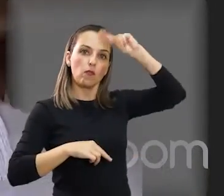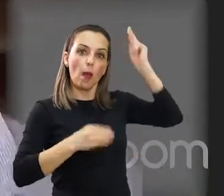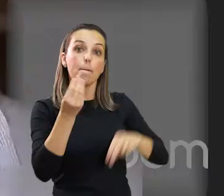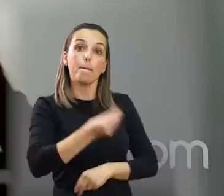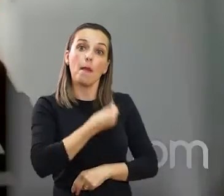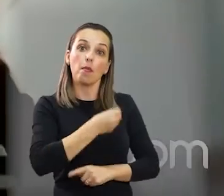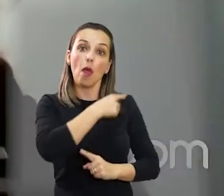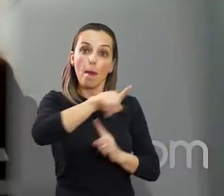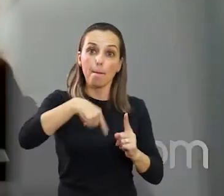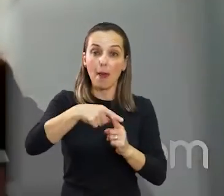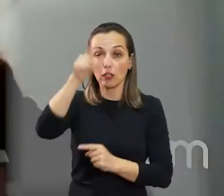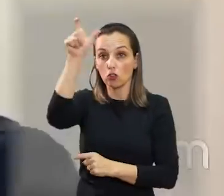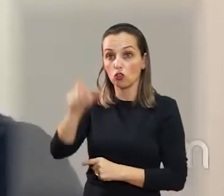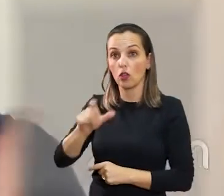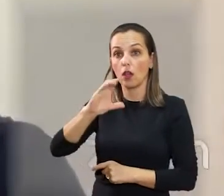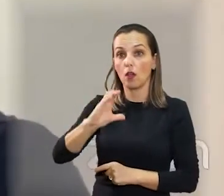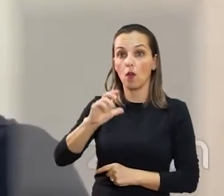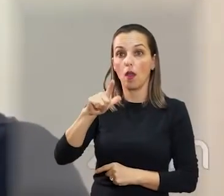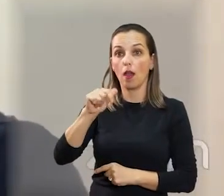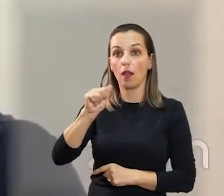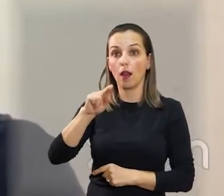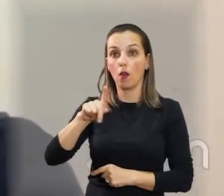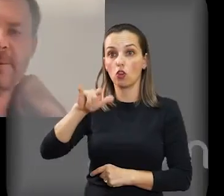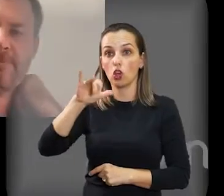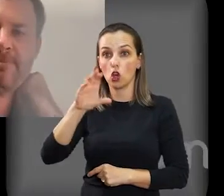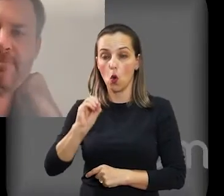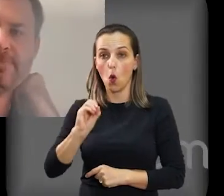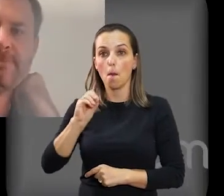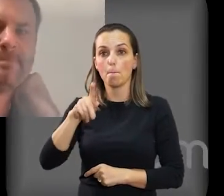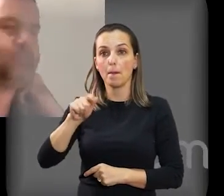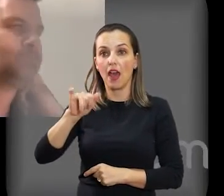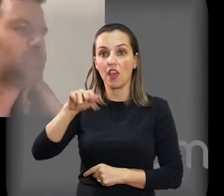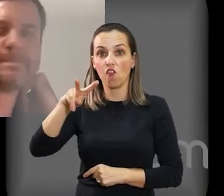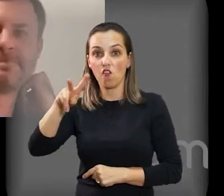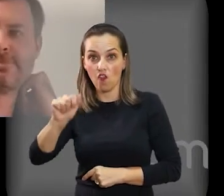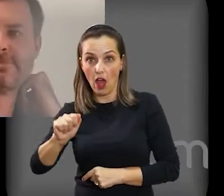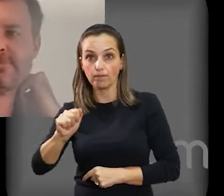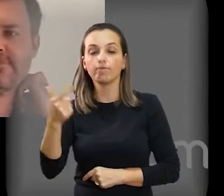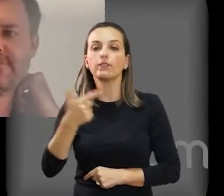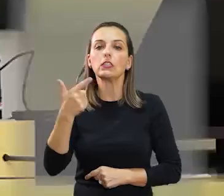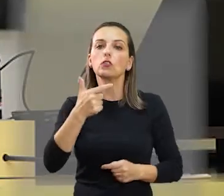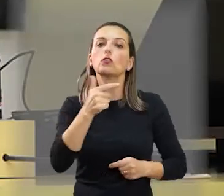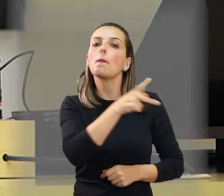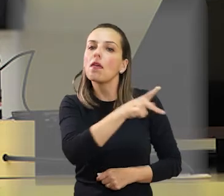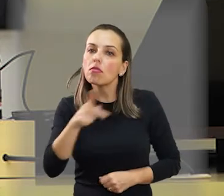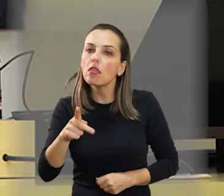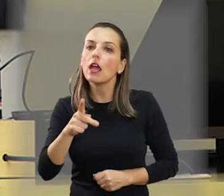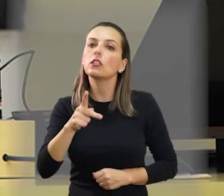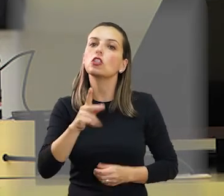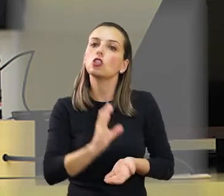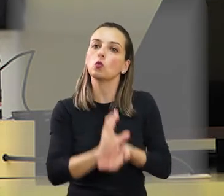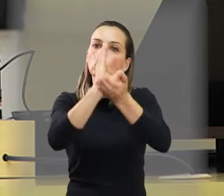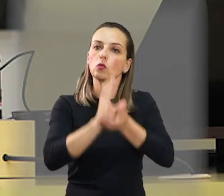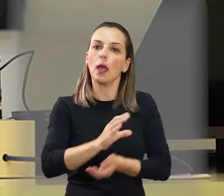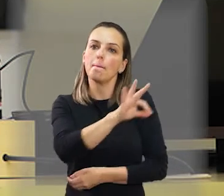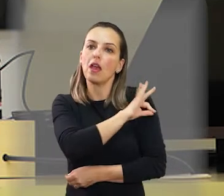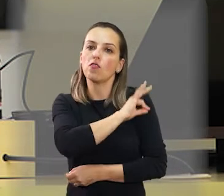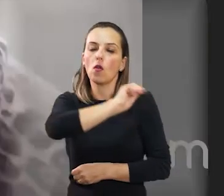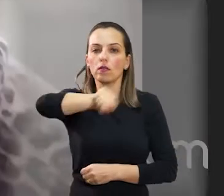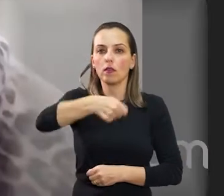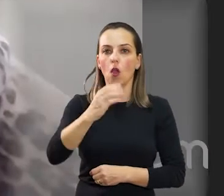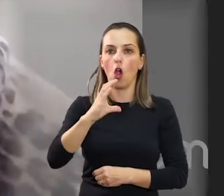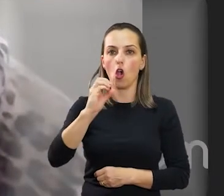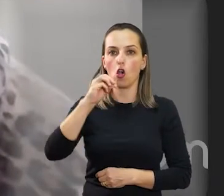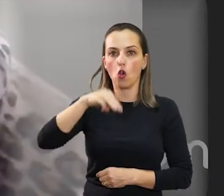Edson Well, Fabi Virgílio e Rafael De Angeli, e também do vice-presidente do Compua, o professor Cláudio Paiva.